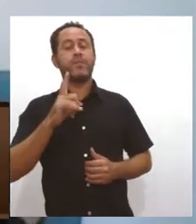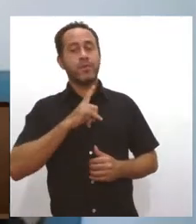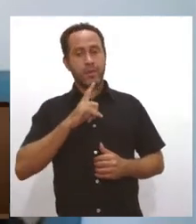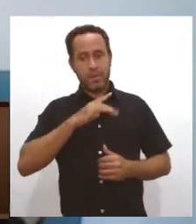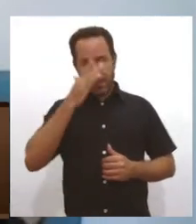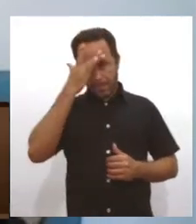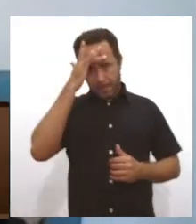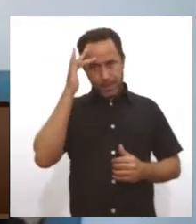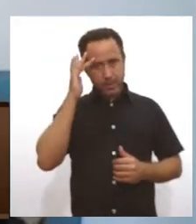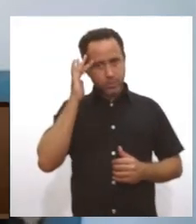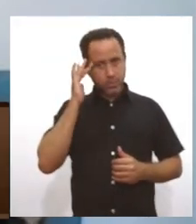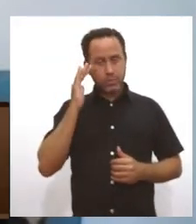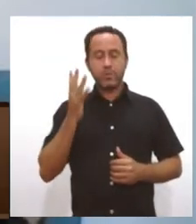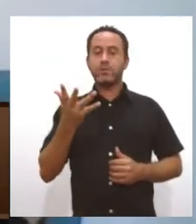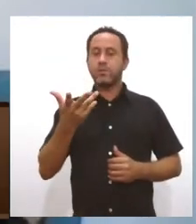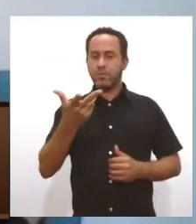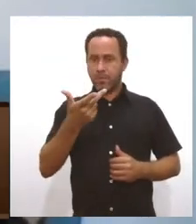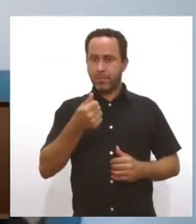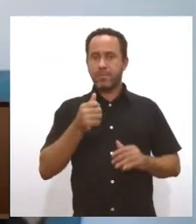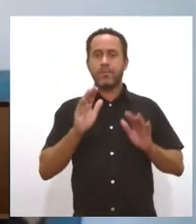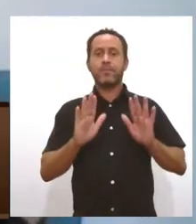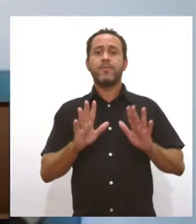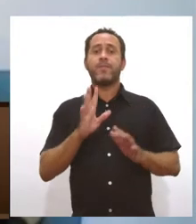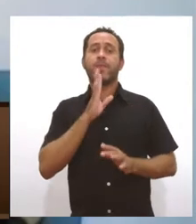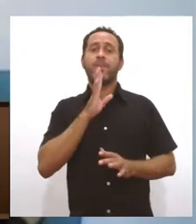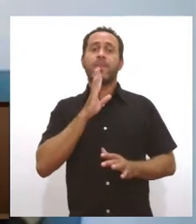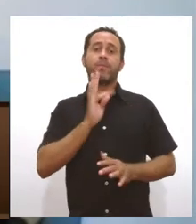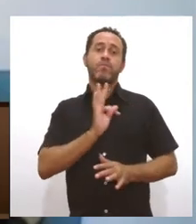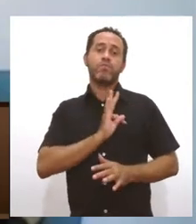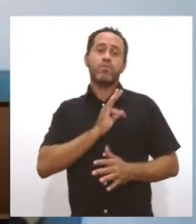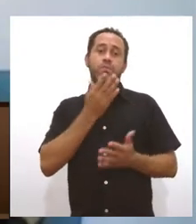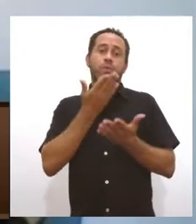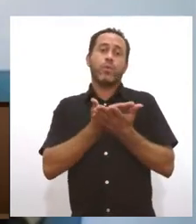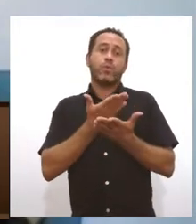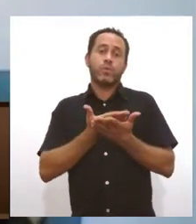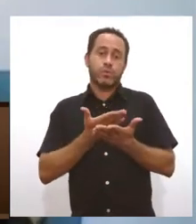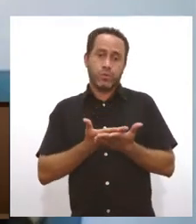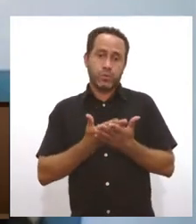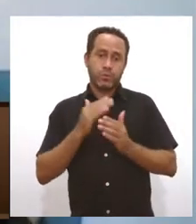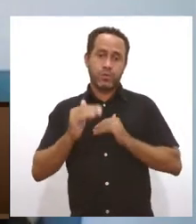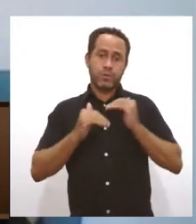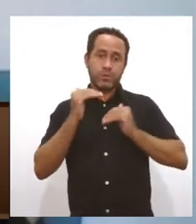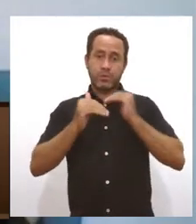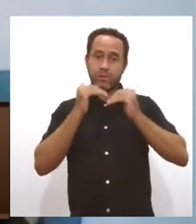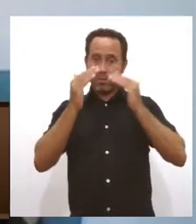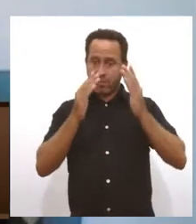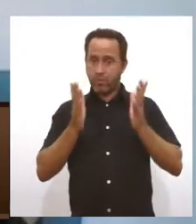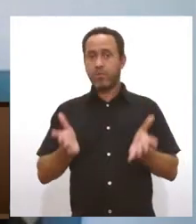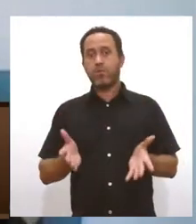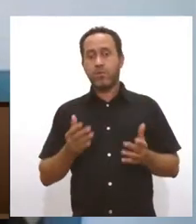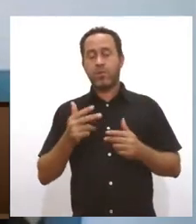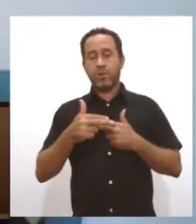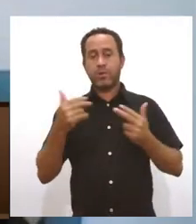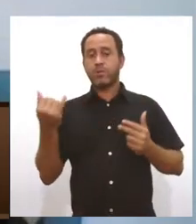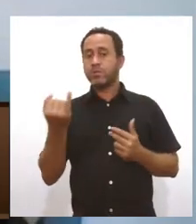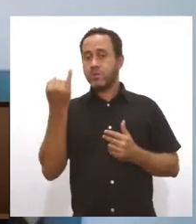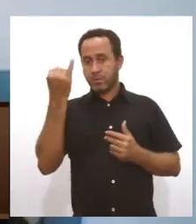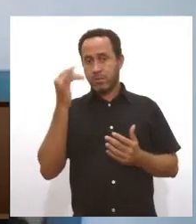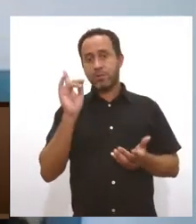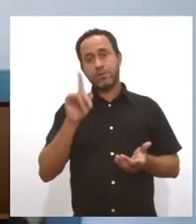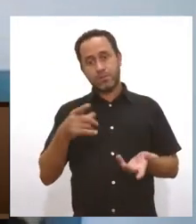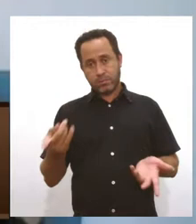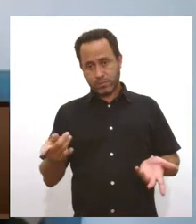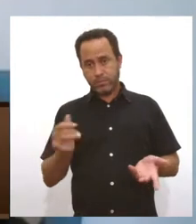tenham uma habilidade, mas o conhecimento técnico para que consiga avançar em questões importantíssimas, né? A